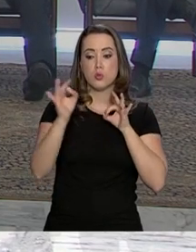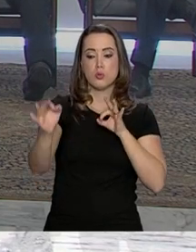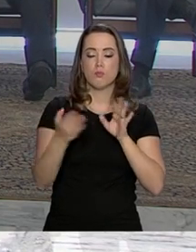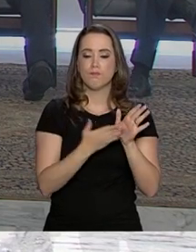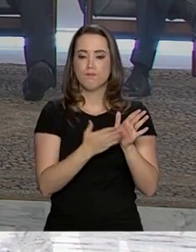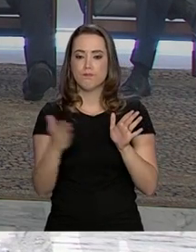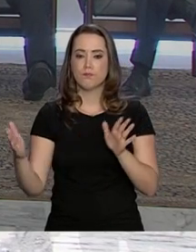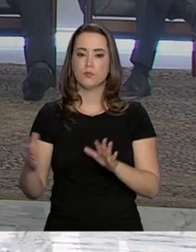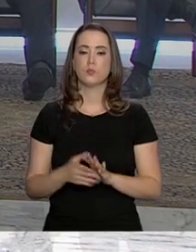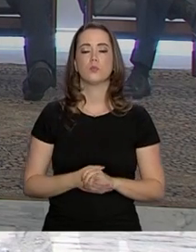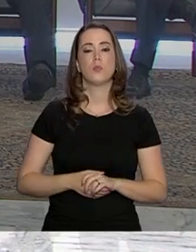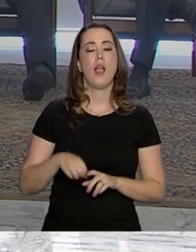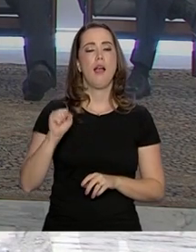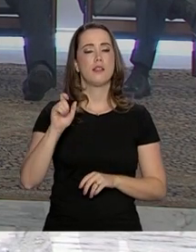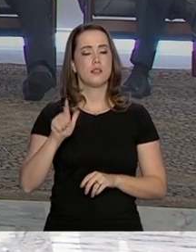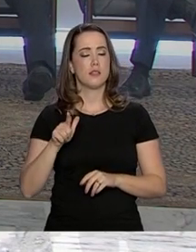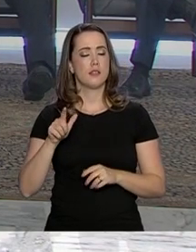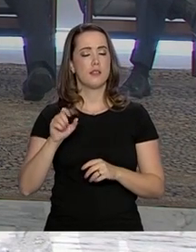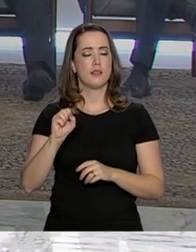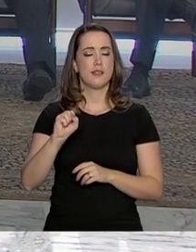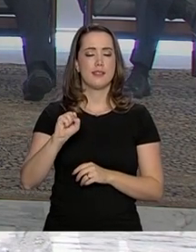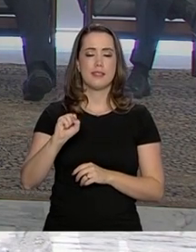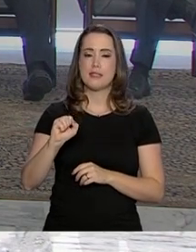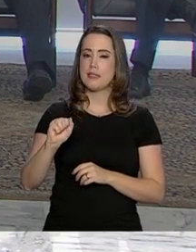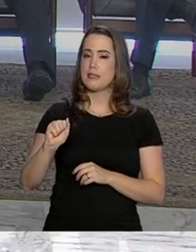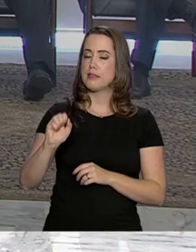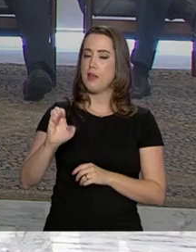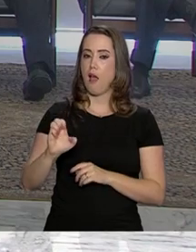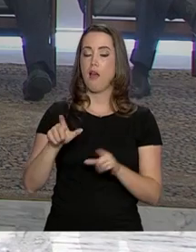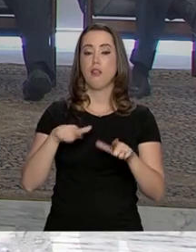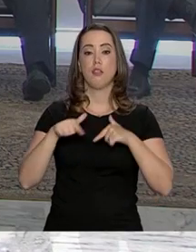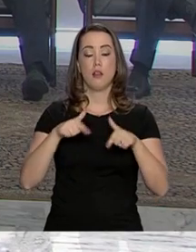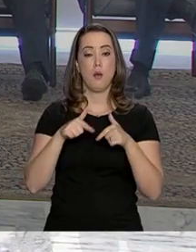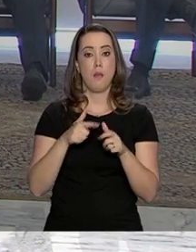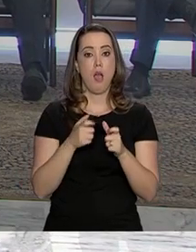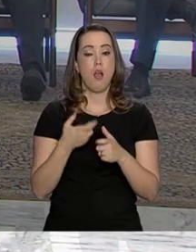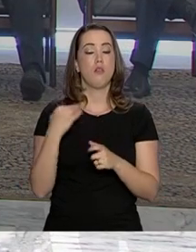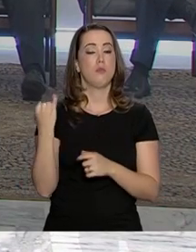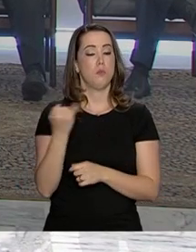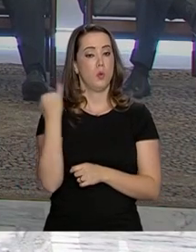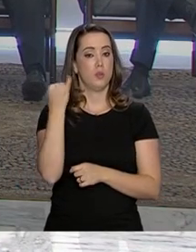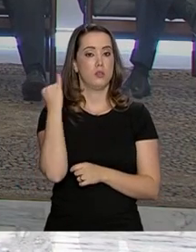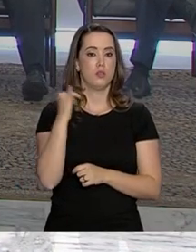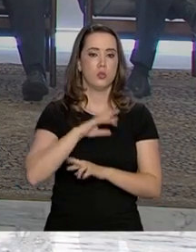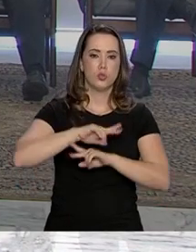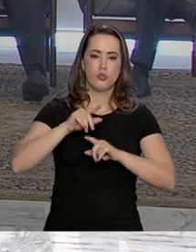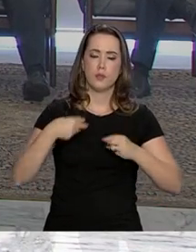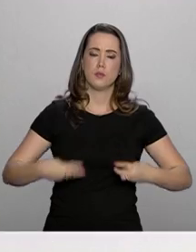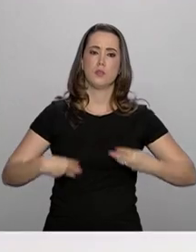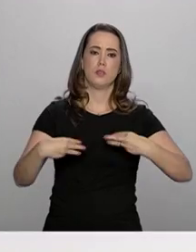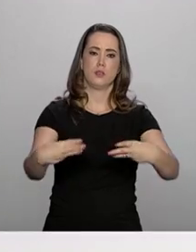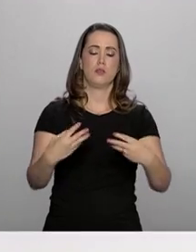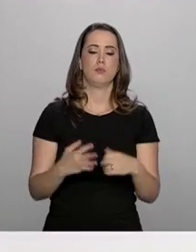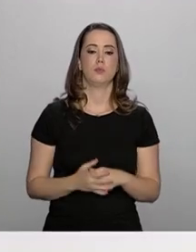determinação do presidente da República, uma atuação muito intensa e transversal por todos os ministérios.